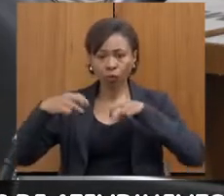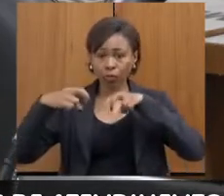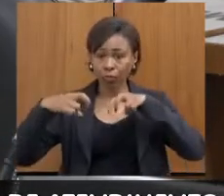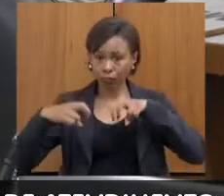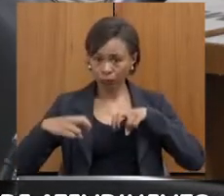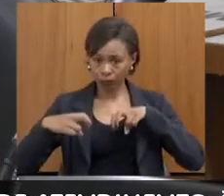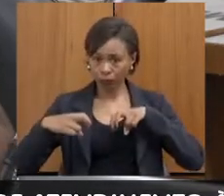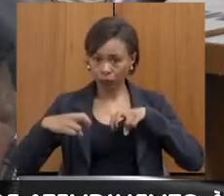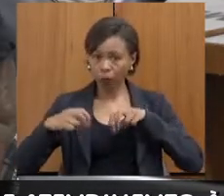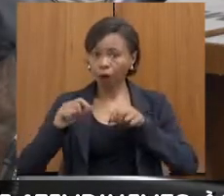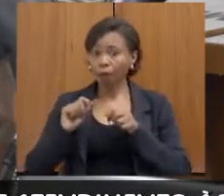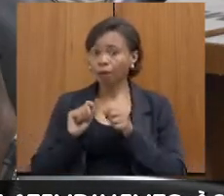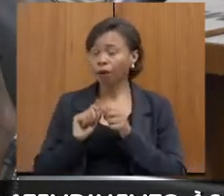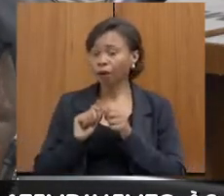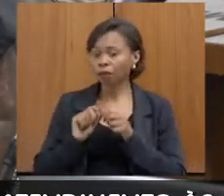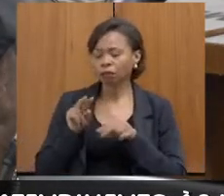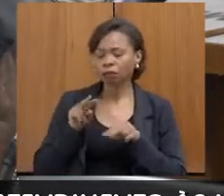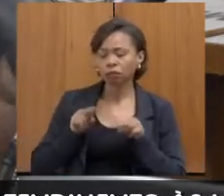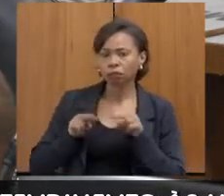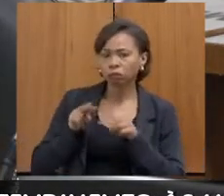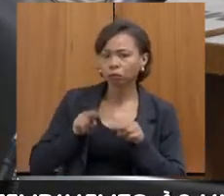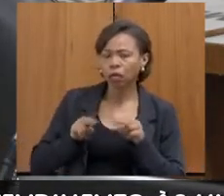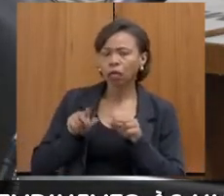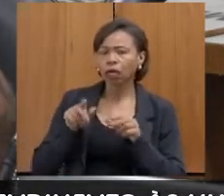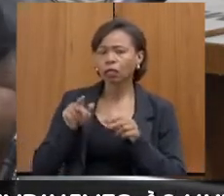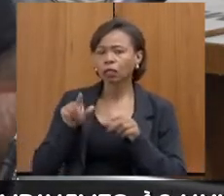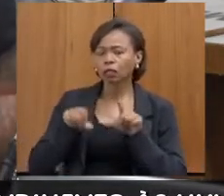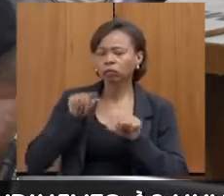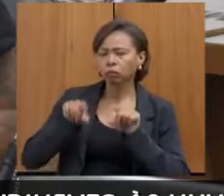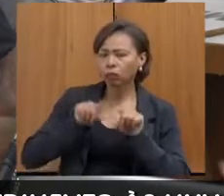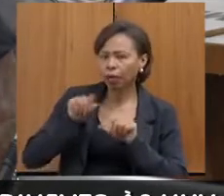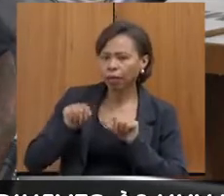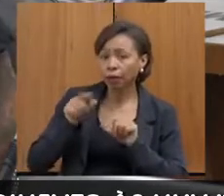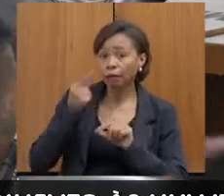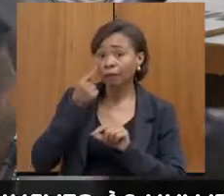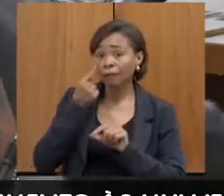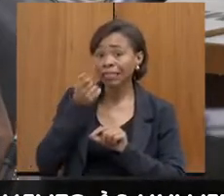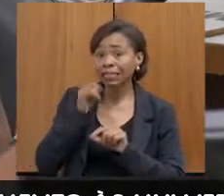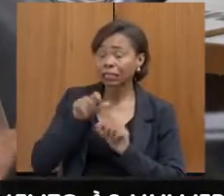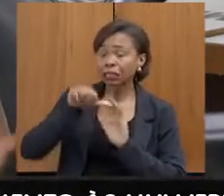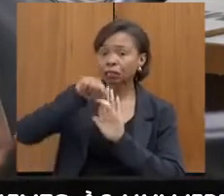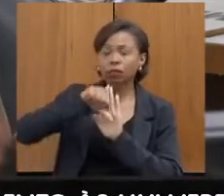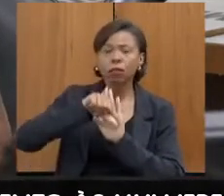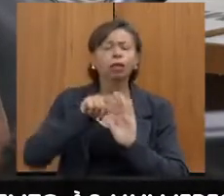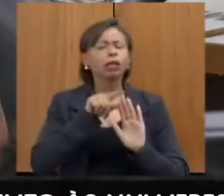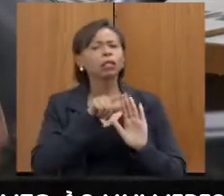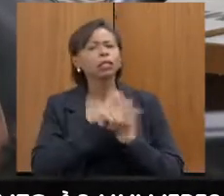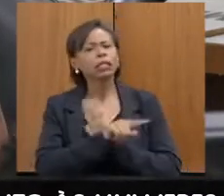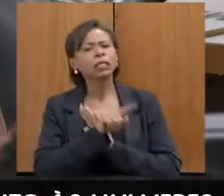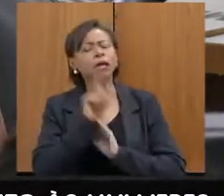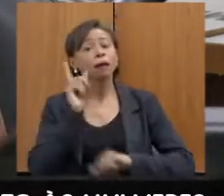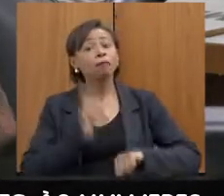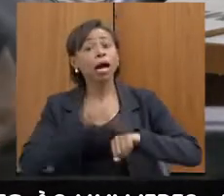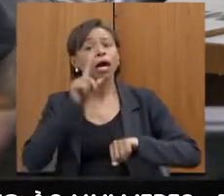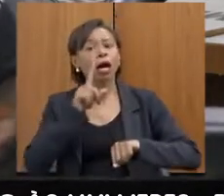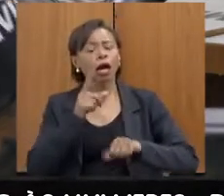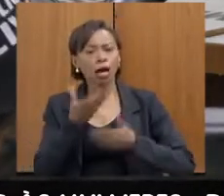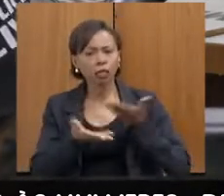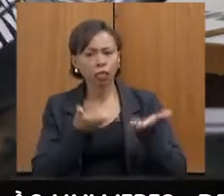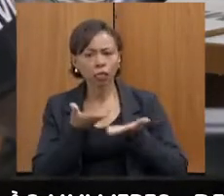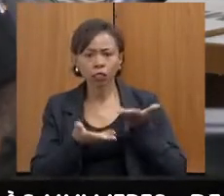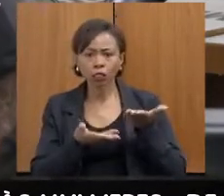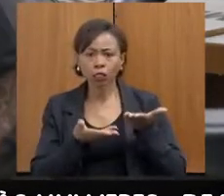E ela, primeiro, vê o que se trata de um fato criminal, como que vai ser. quando é flagrante, você atende? Aí é plantão. Só